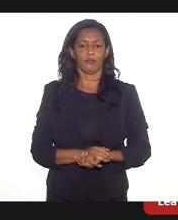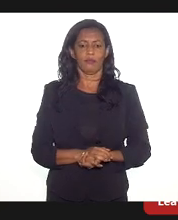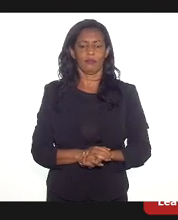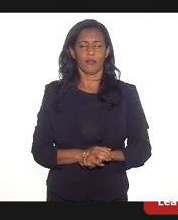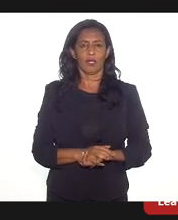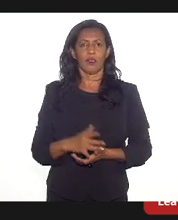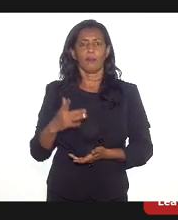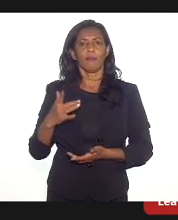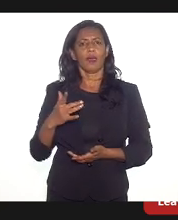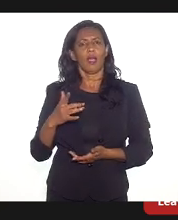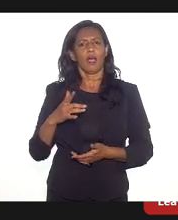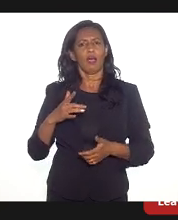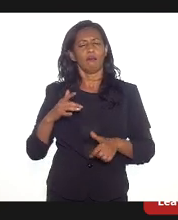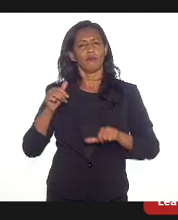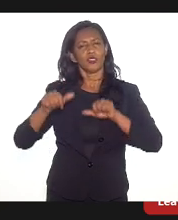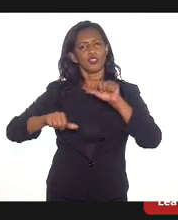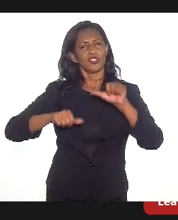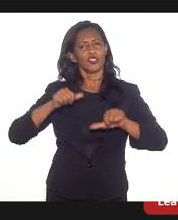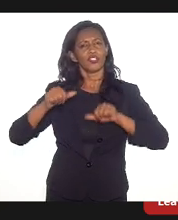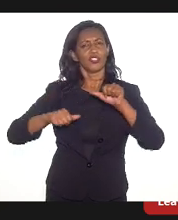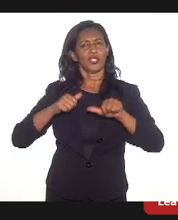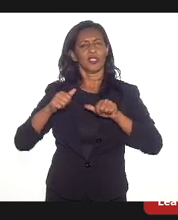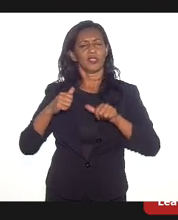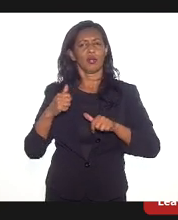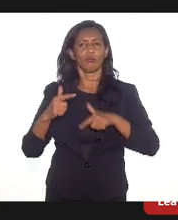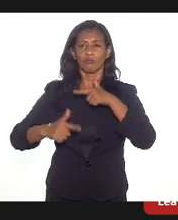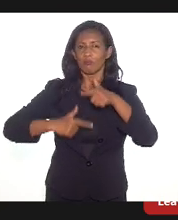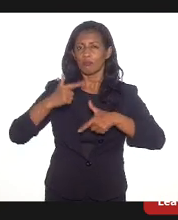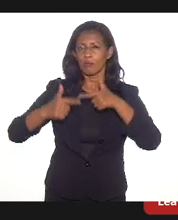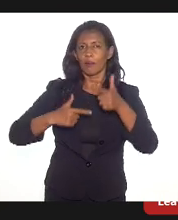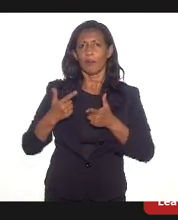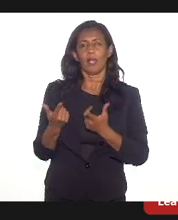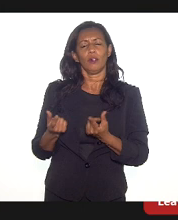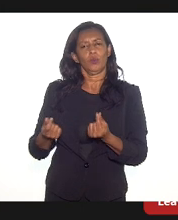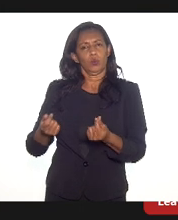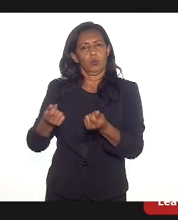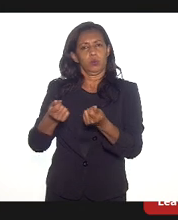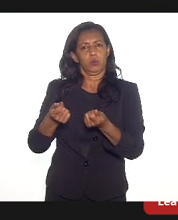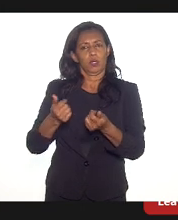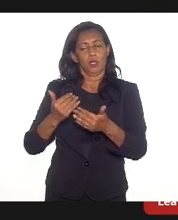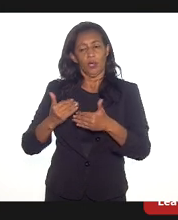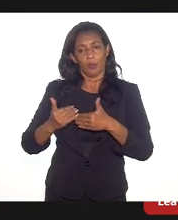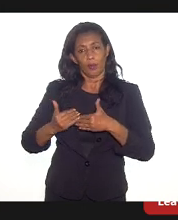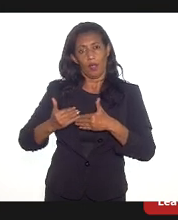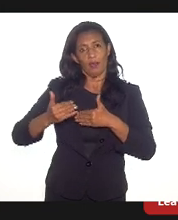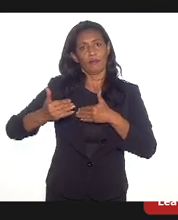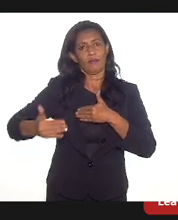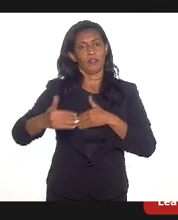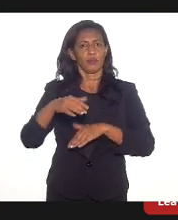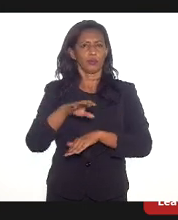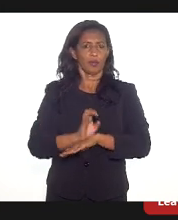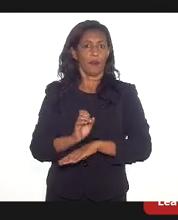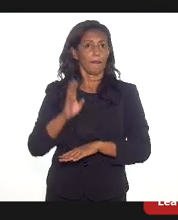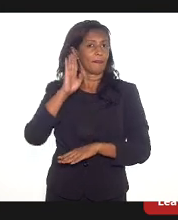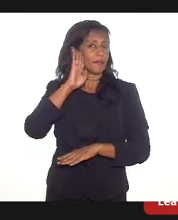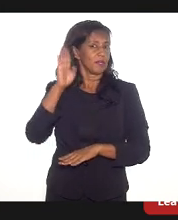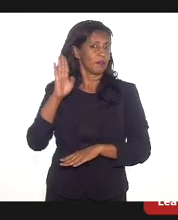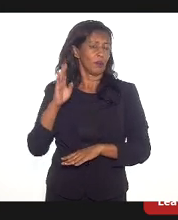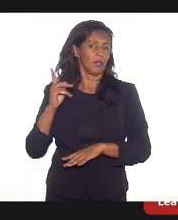a geração de emprego, de renda e para o avanço do nosso Estado, principalmente nesse momento de